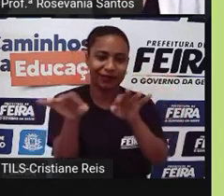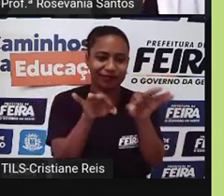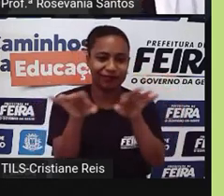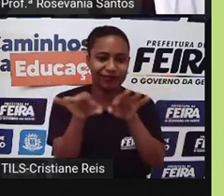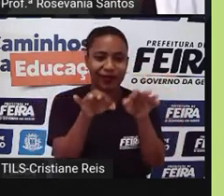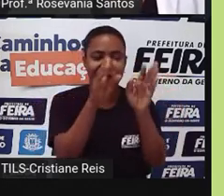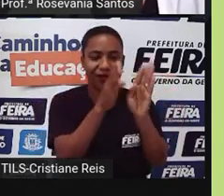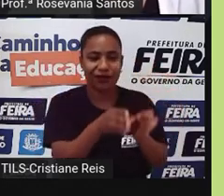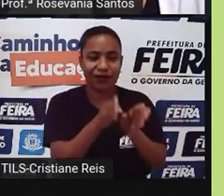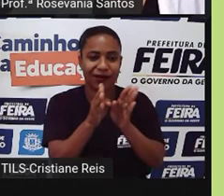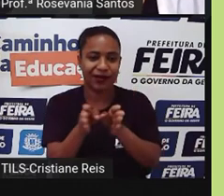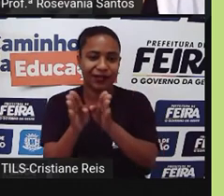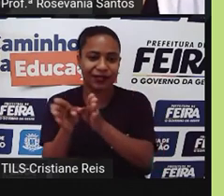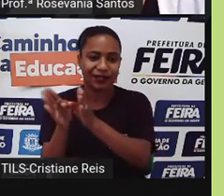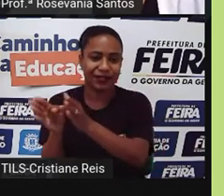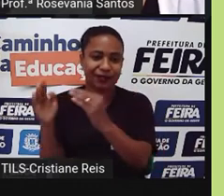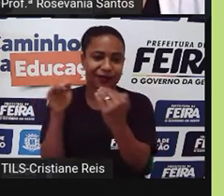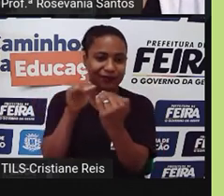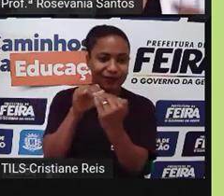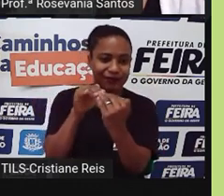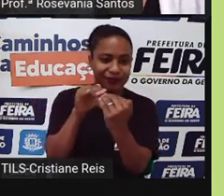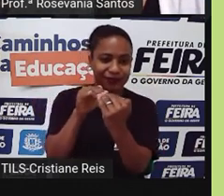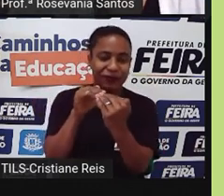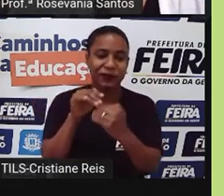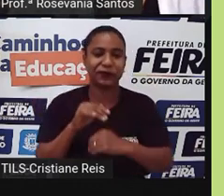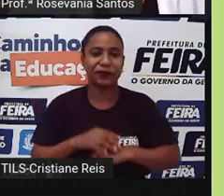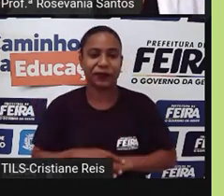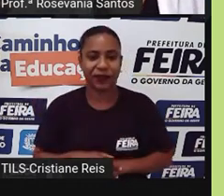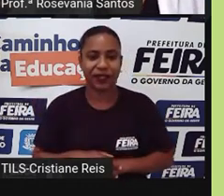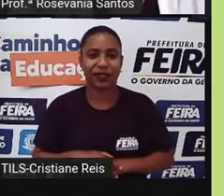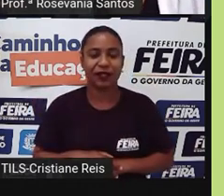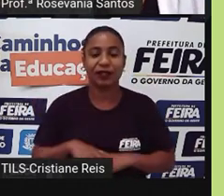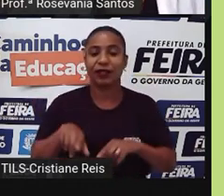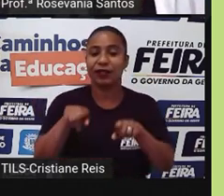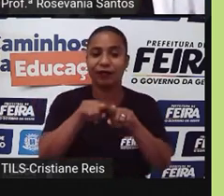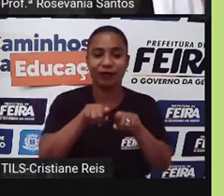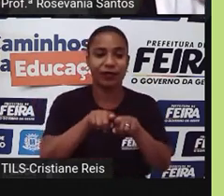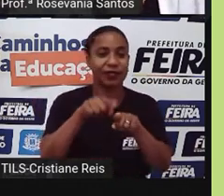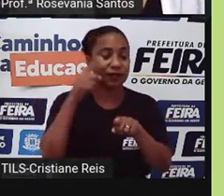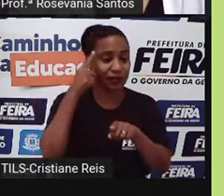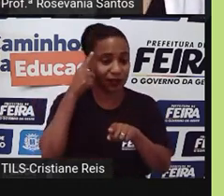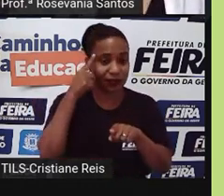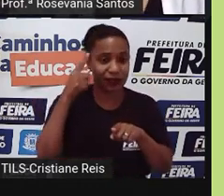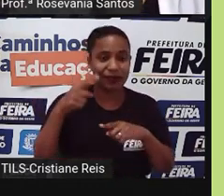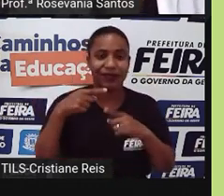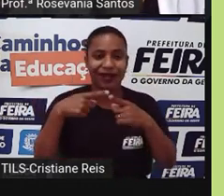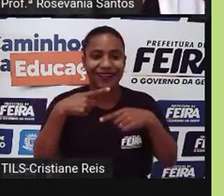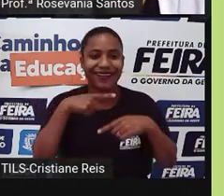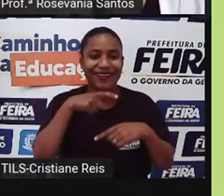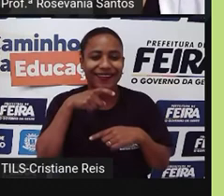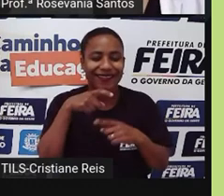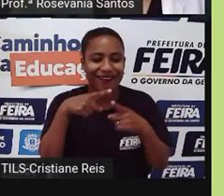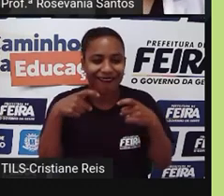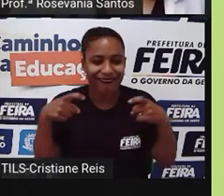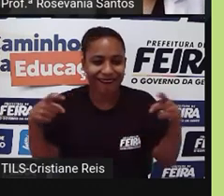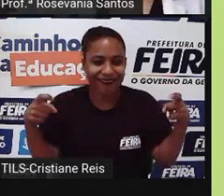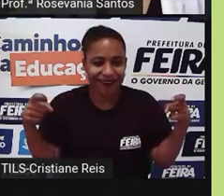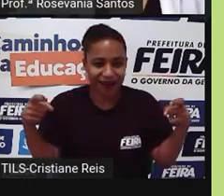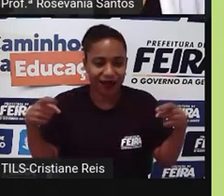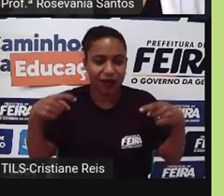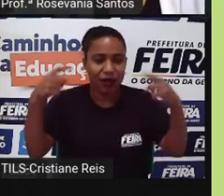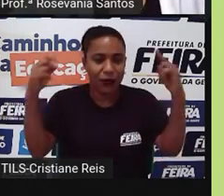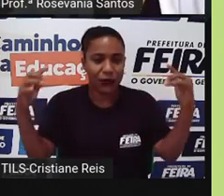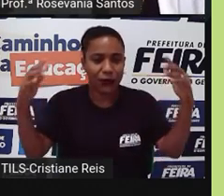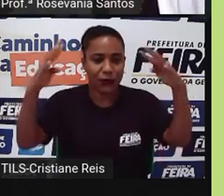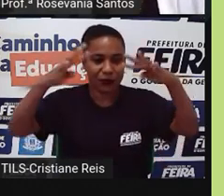mas que a gente sabe que com o período da Guerra Fria, que acabou essa questão, né, do socialismo e do capitalismo, pelo menos, tão forte,